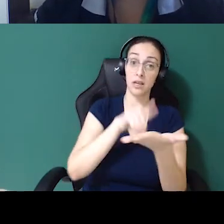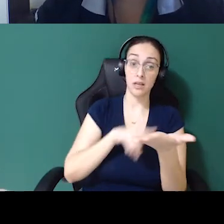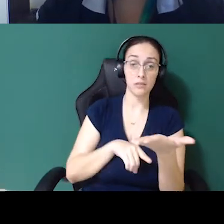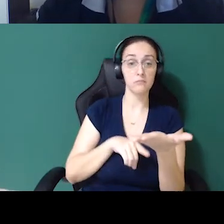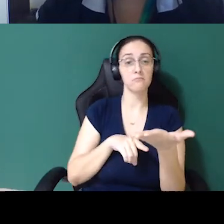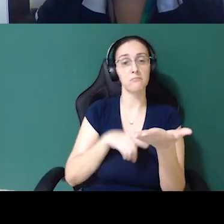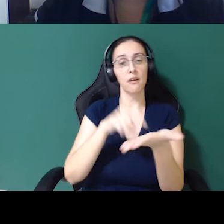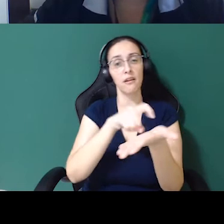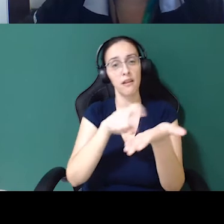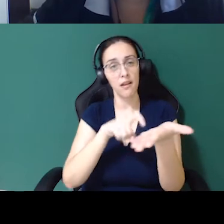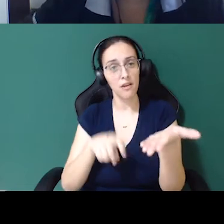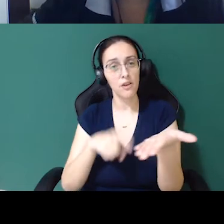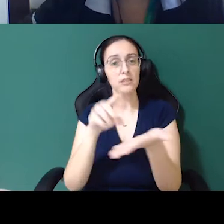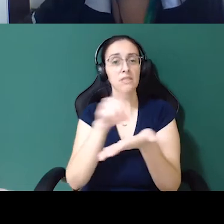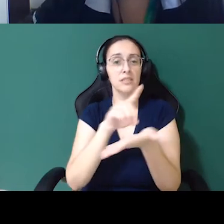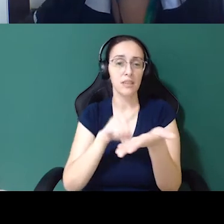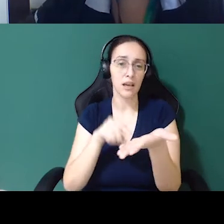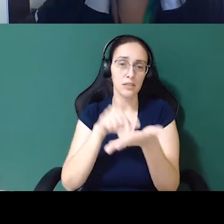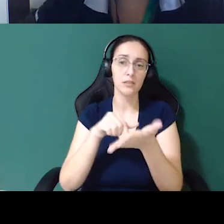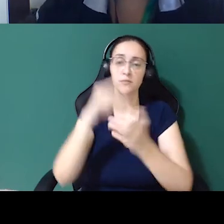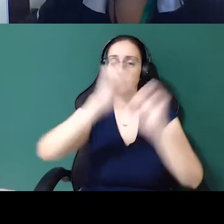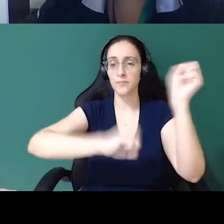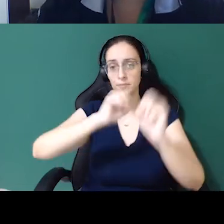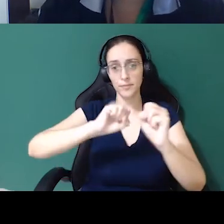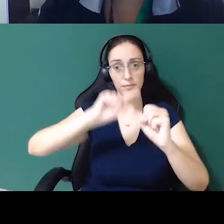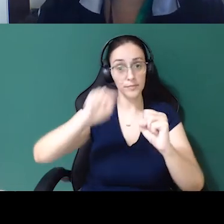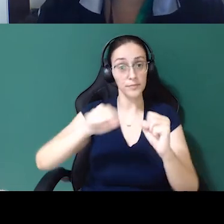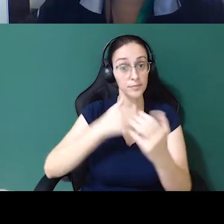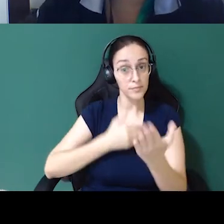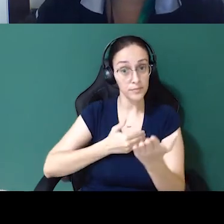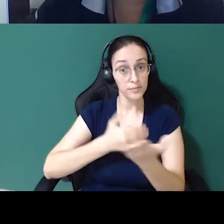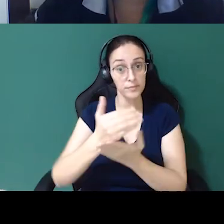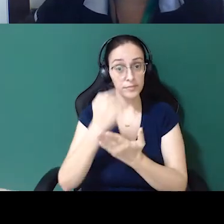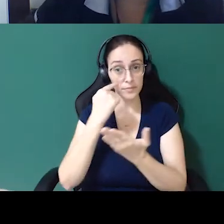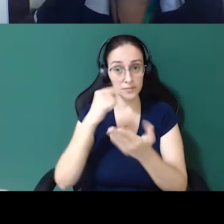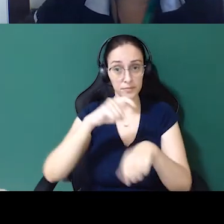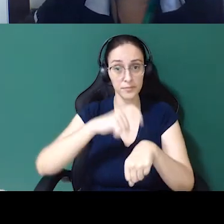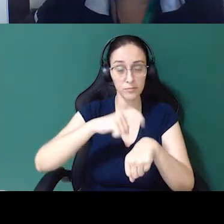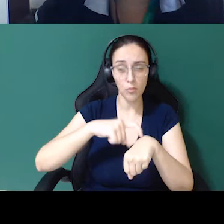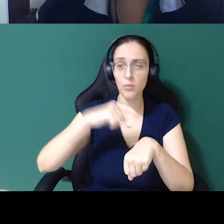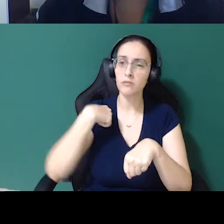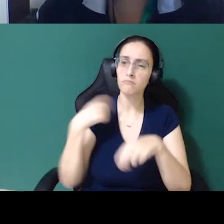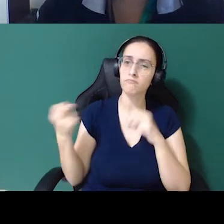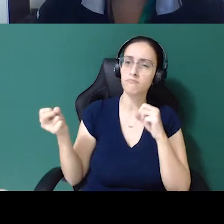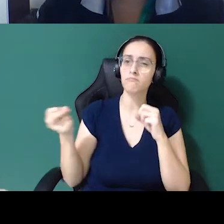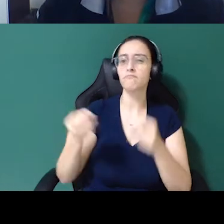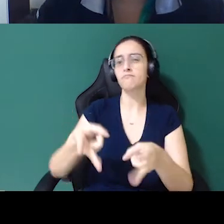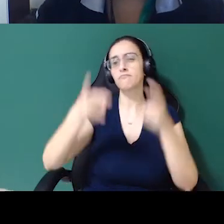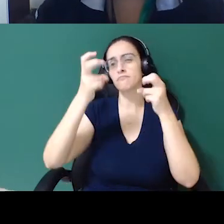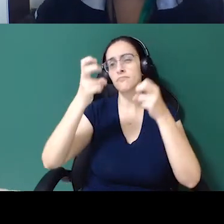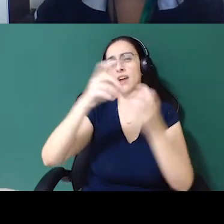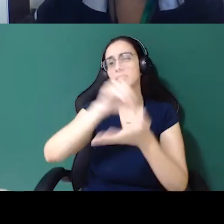gráfico, de design industrial. Então, a partir do momento que eu vi a possibilidade de entrar no design digital,